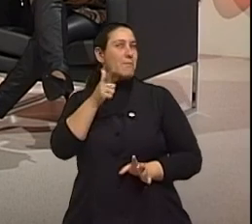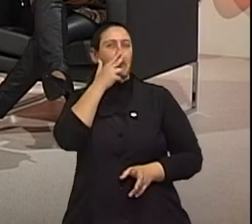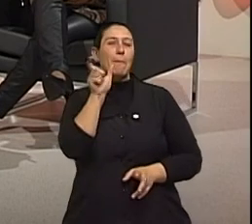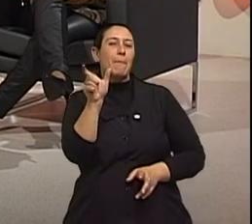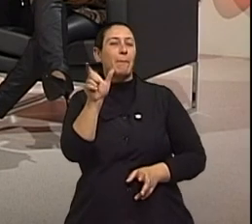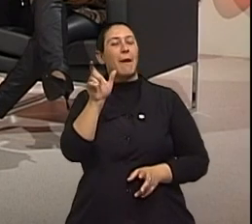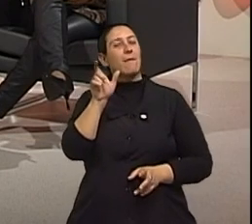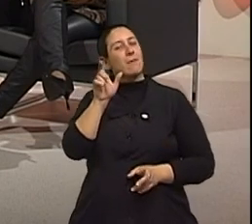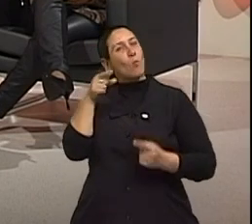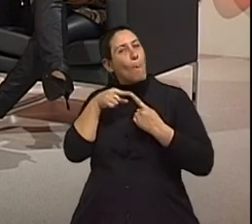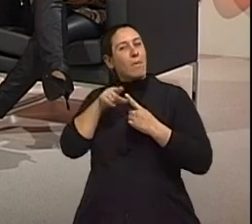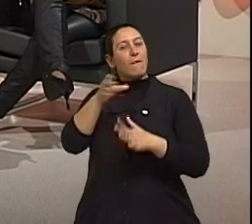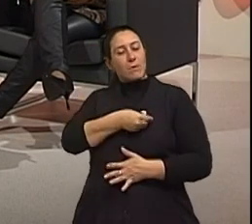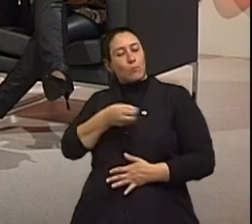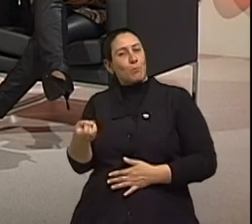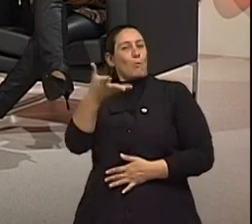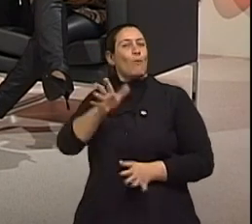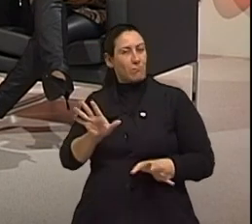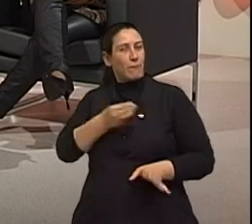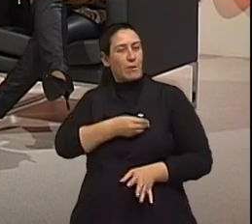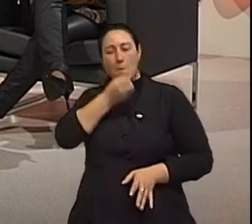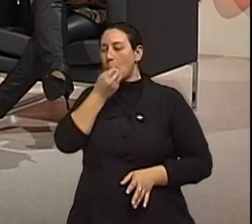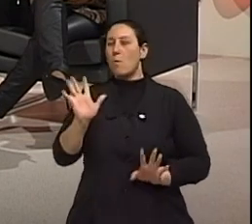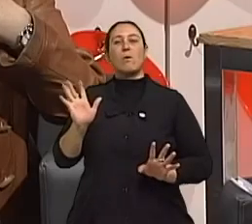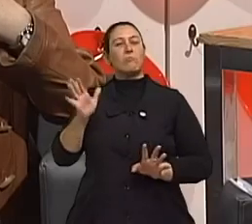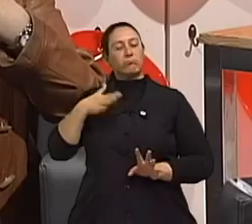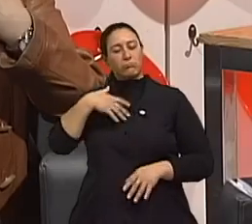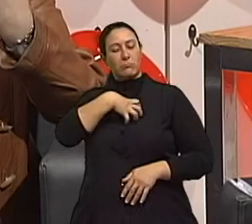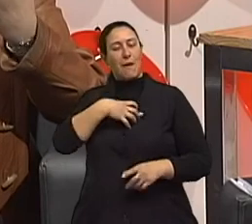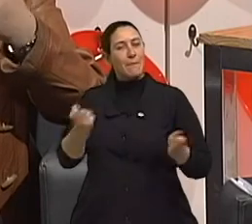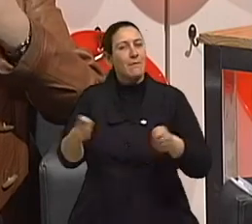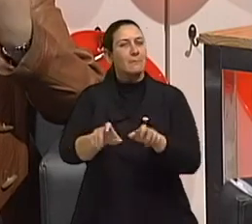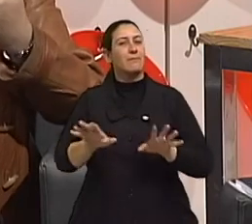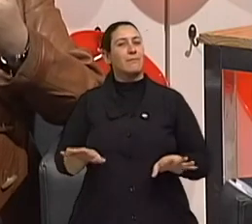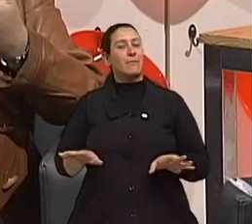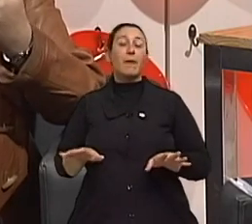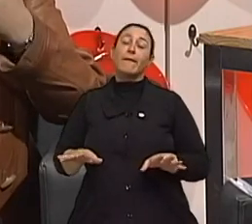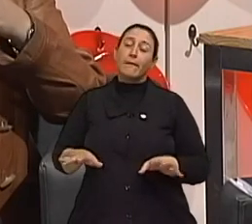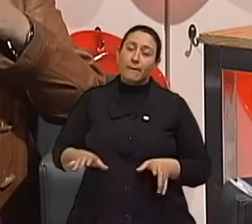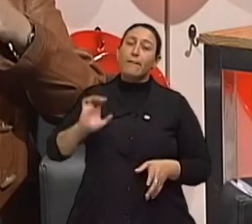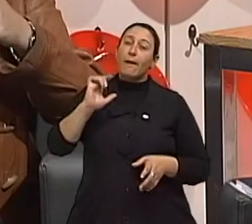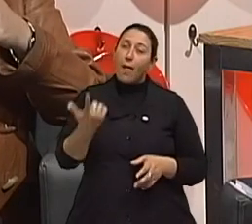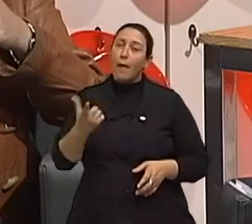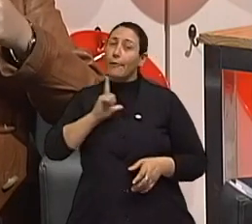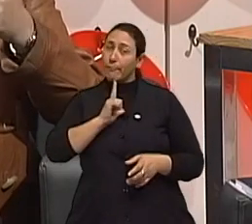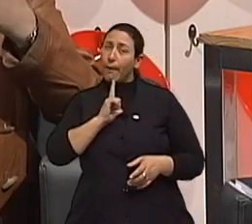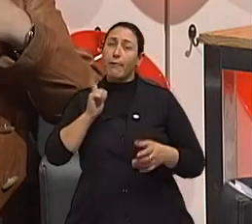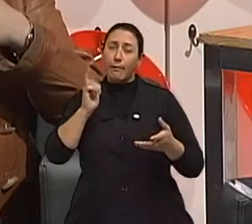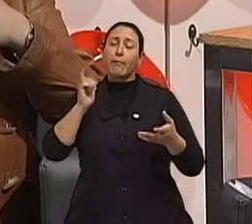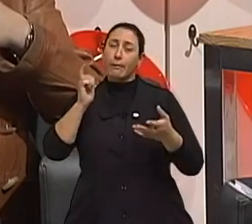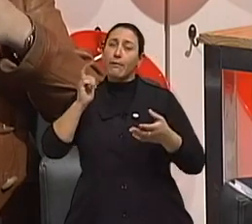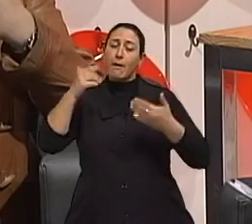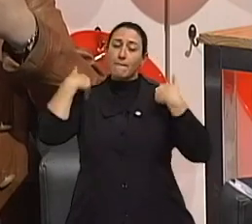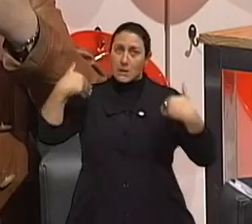com energia, se sentindo com capacidade. e claro que tudo isso tem uma repercussão a nível